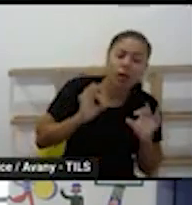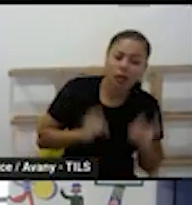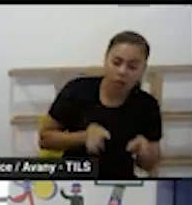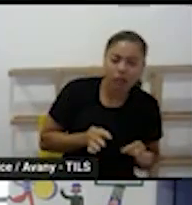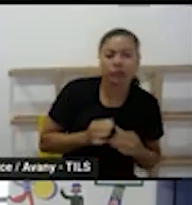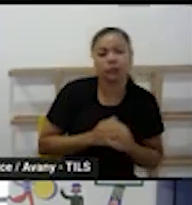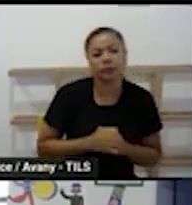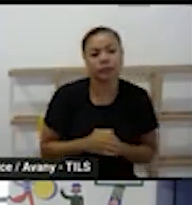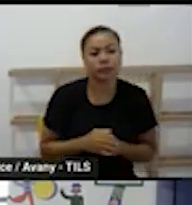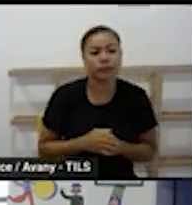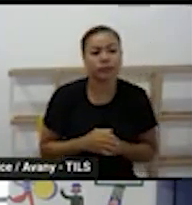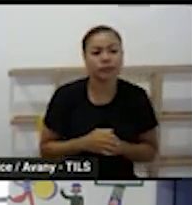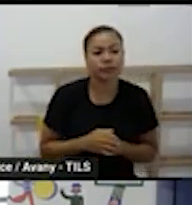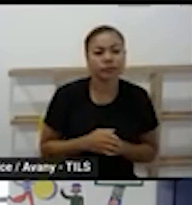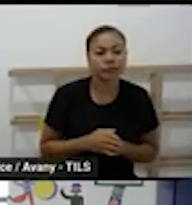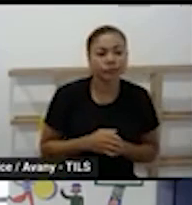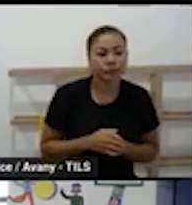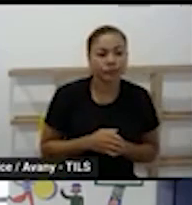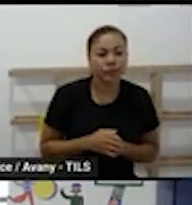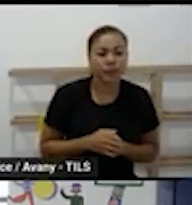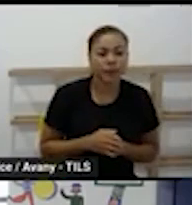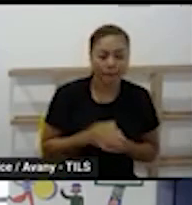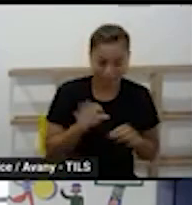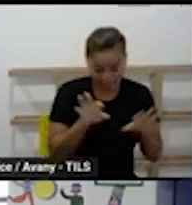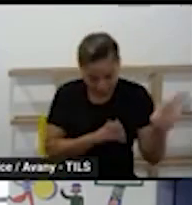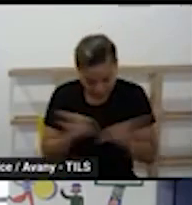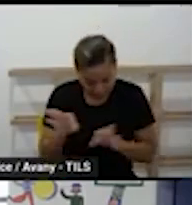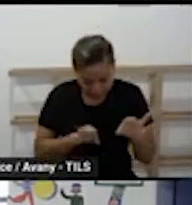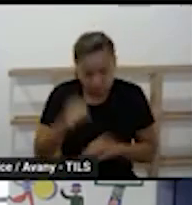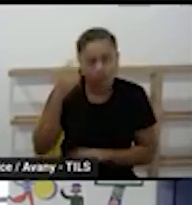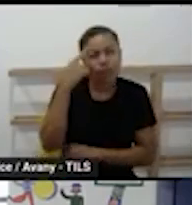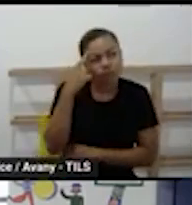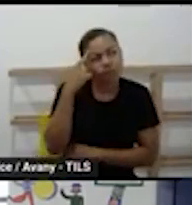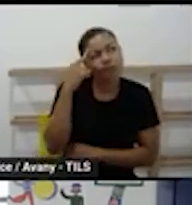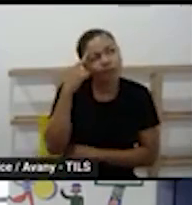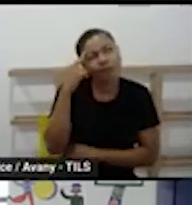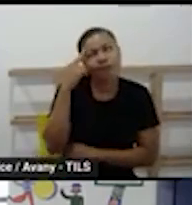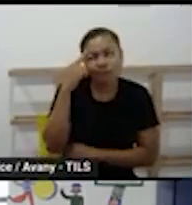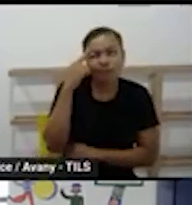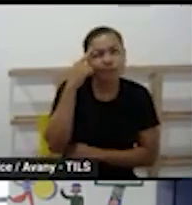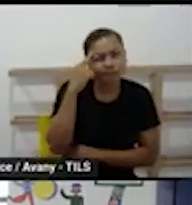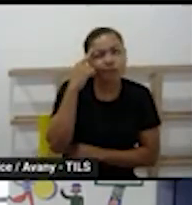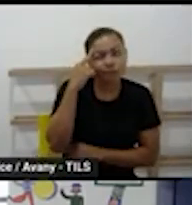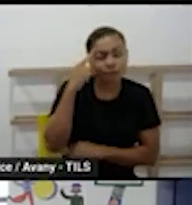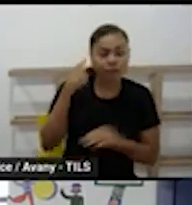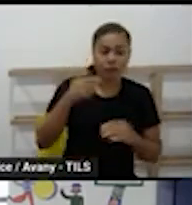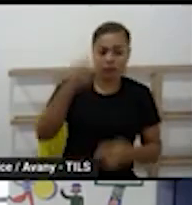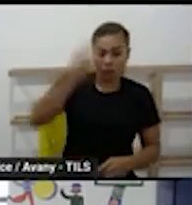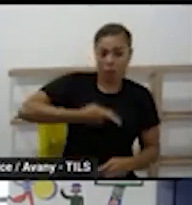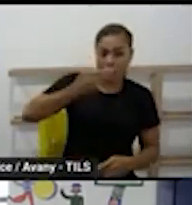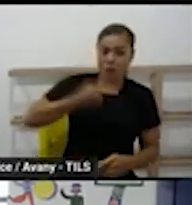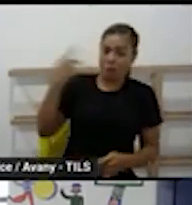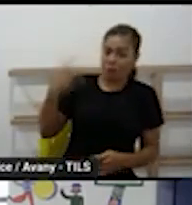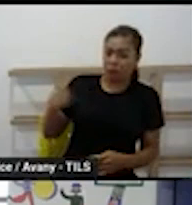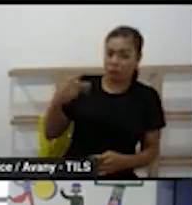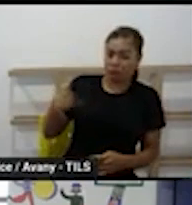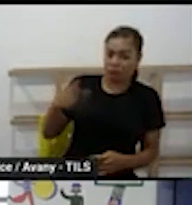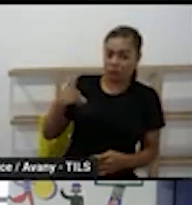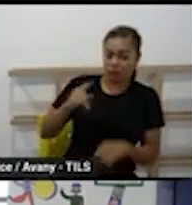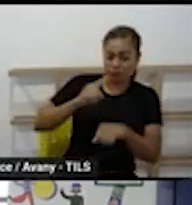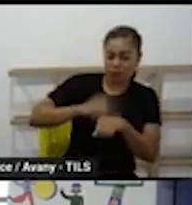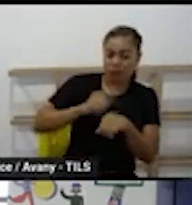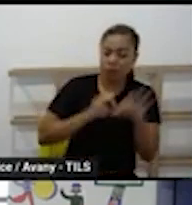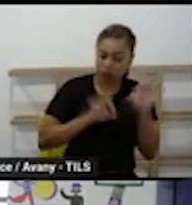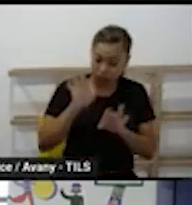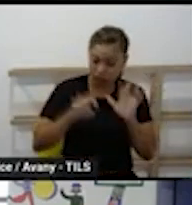também é um momento de organização das ideias e organização do seu próprio planejamento se organiza o tempo os